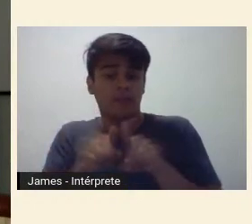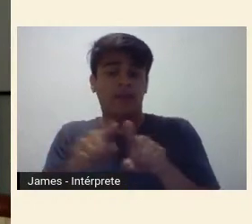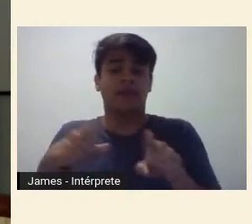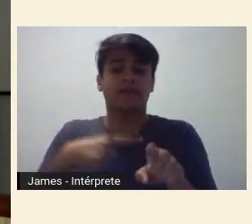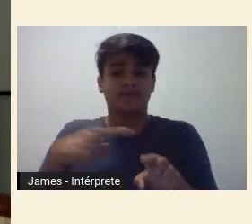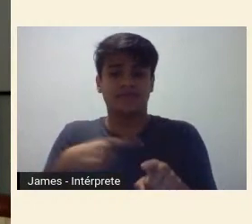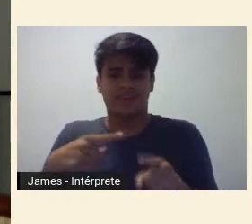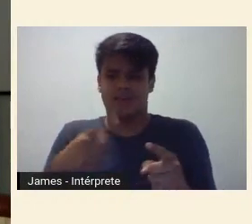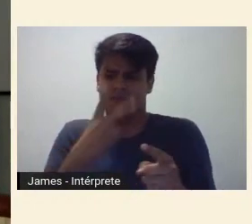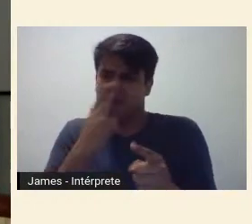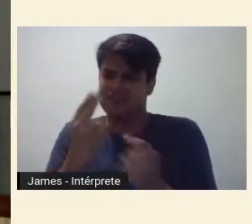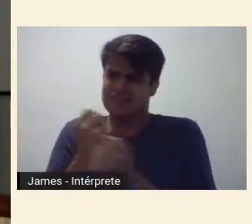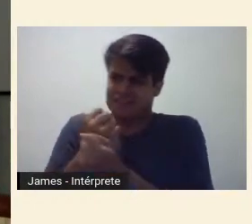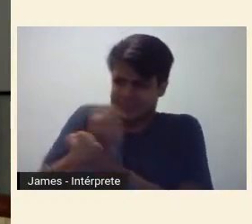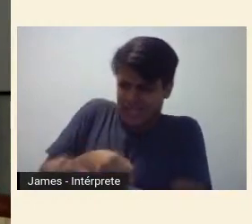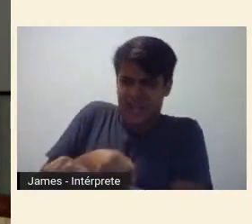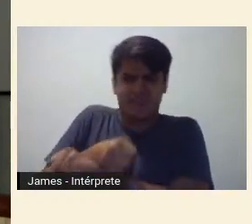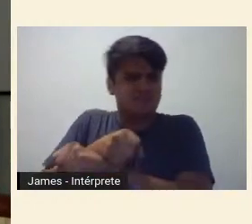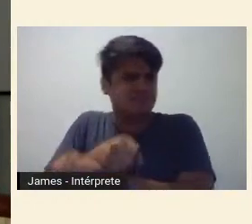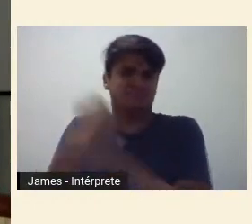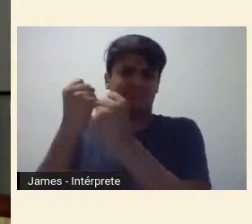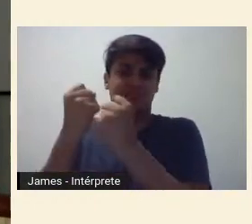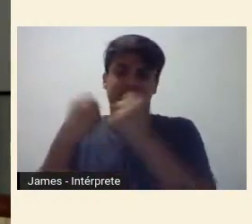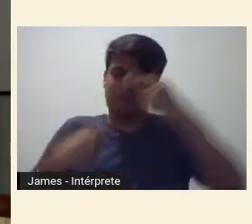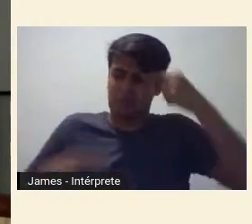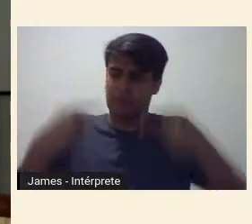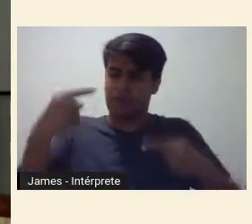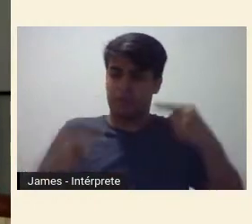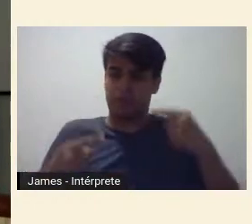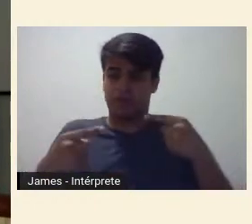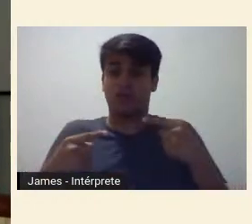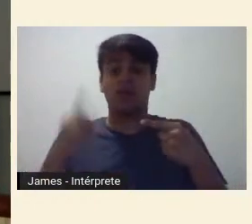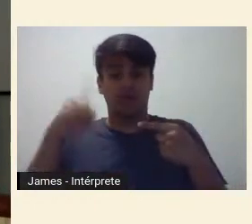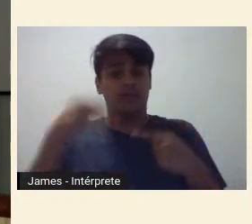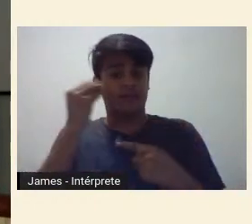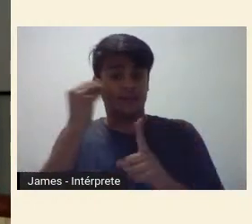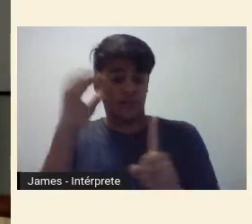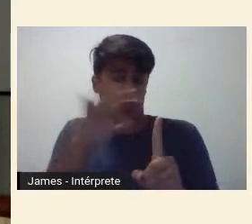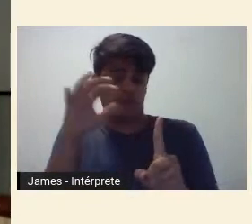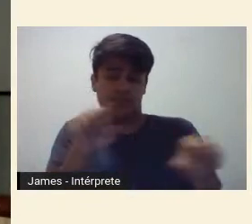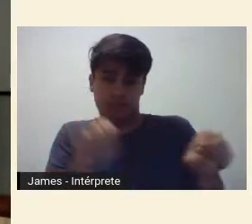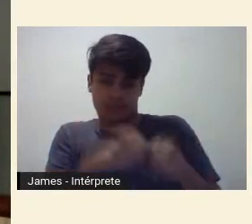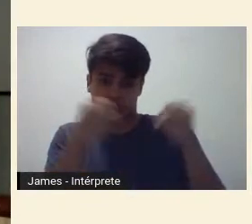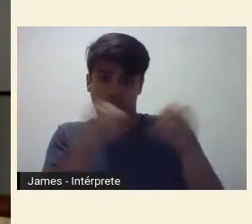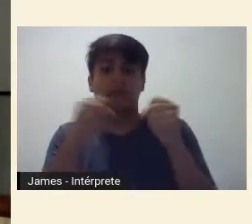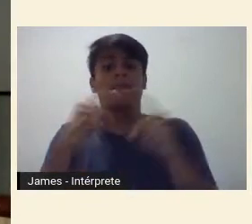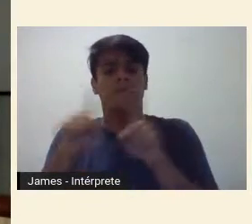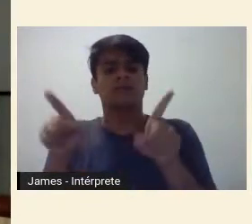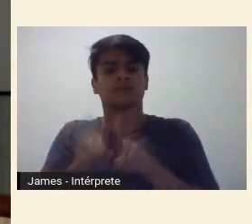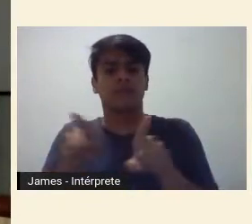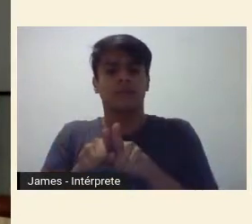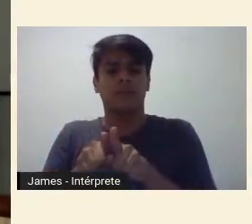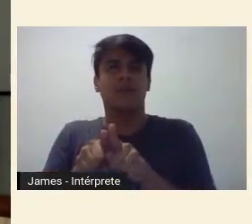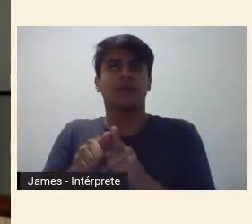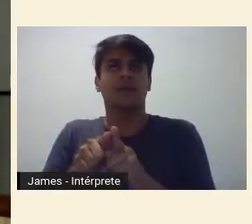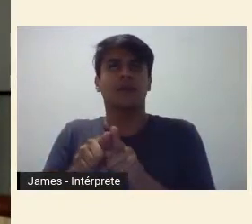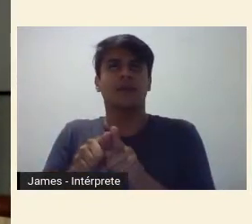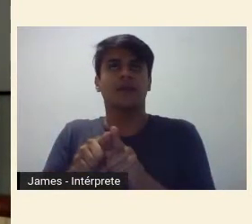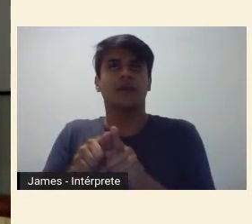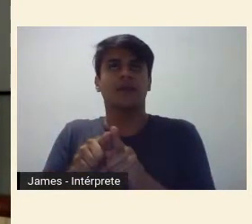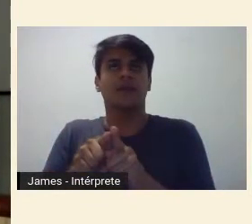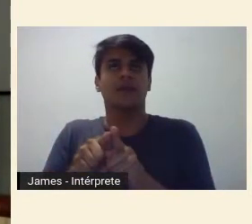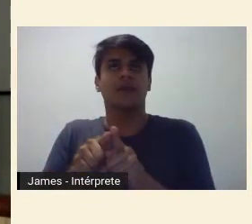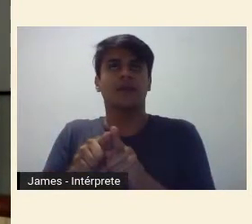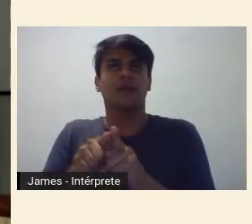diáspora escravagista, é um gesto tanto de desconstrução quanto de afirmação da centralidade desse mito de origem. Mito